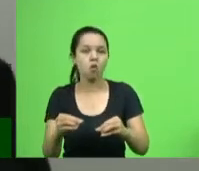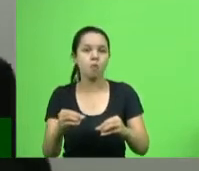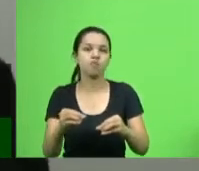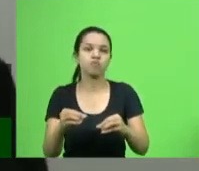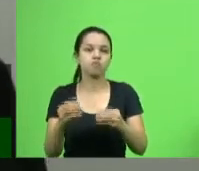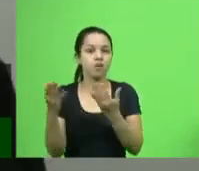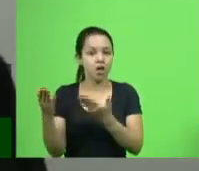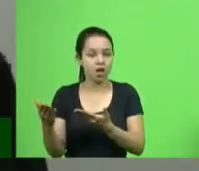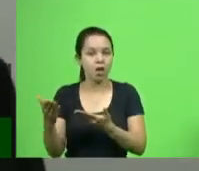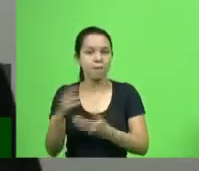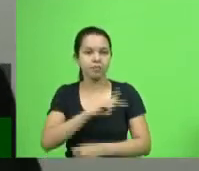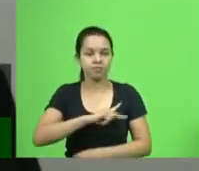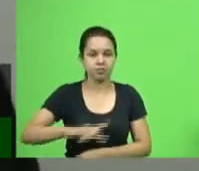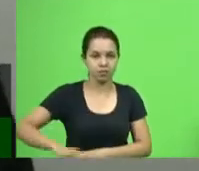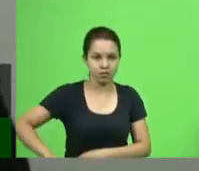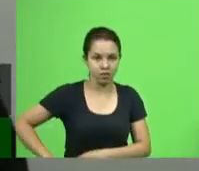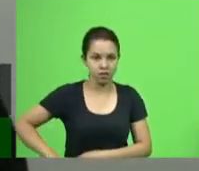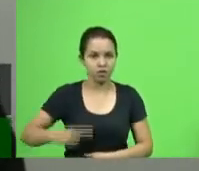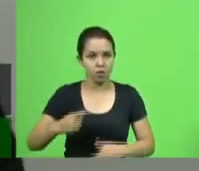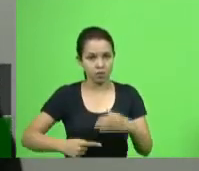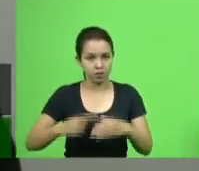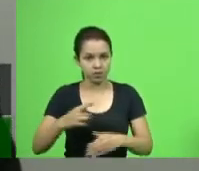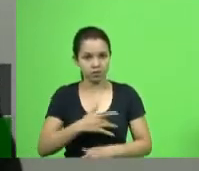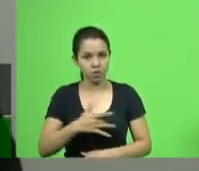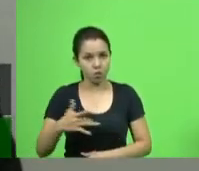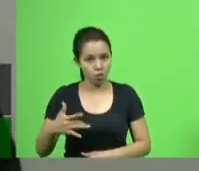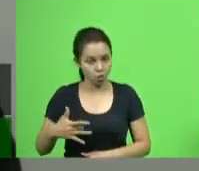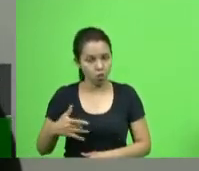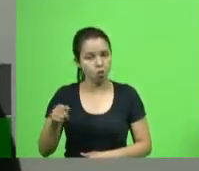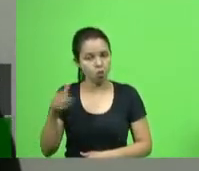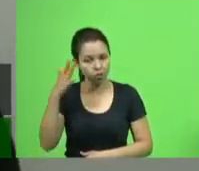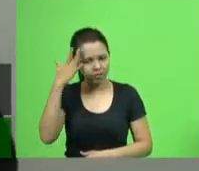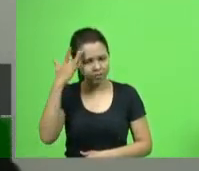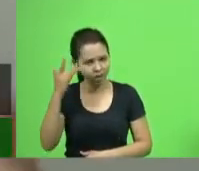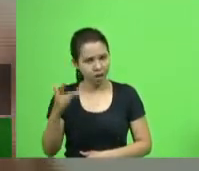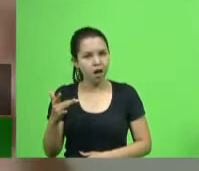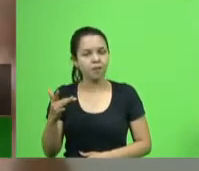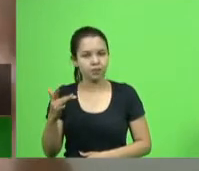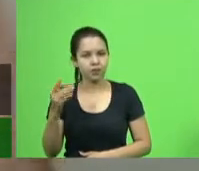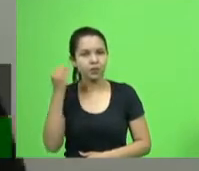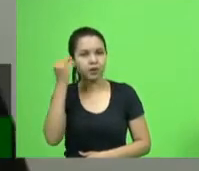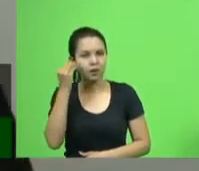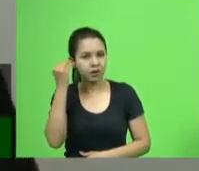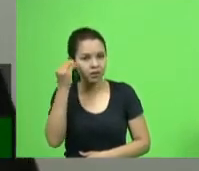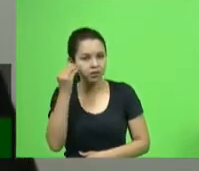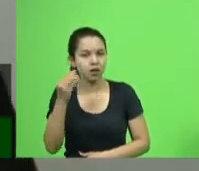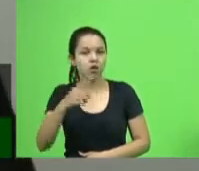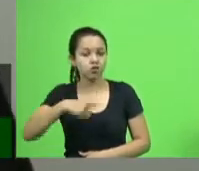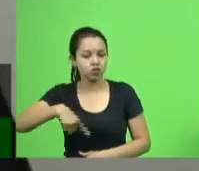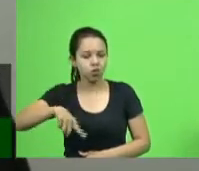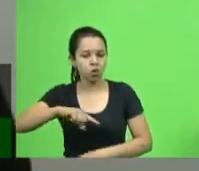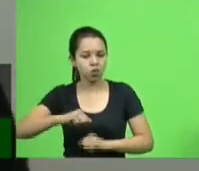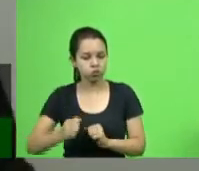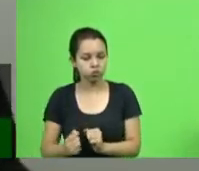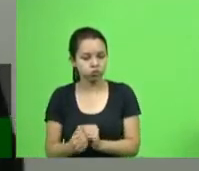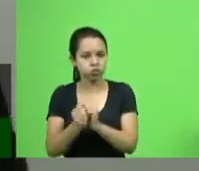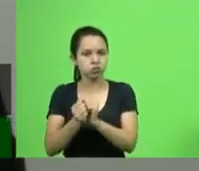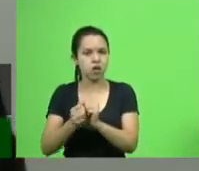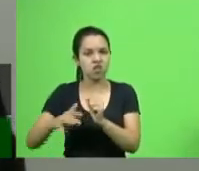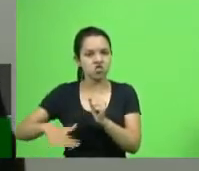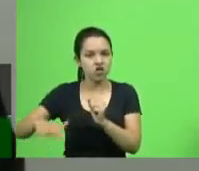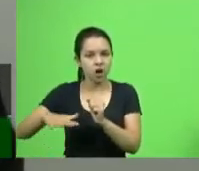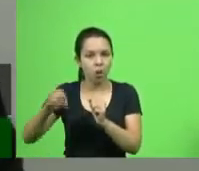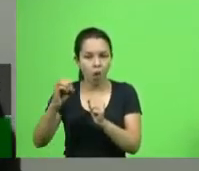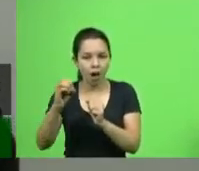Comissão de Saúde, que tem expertise na área, para que a gente possa se unir, o Oeste se unir, o Oeste se unir, a